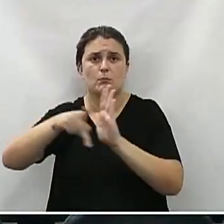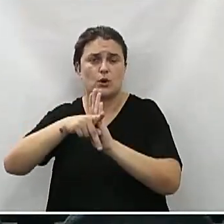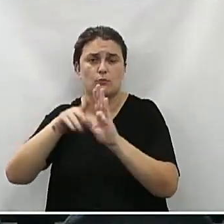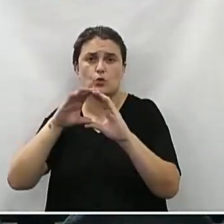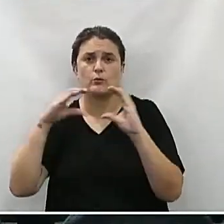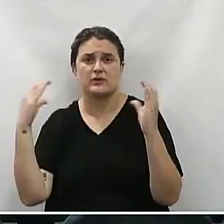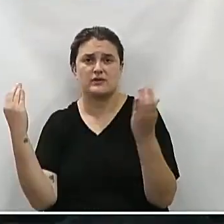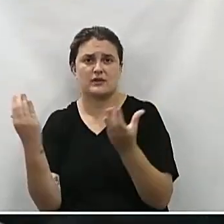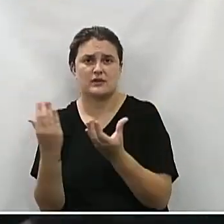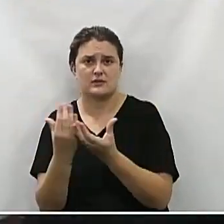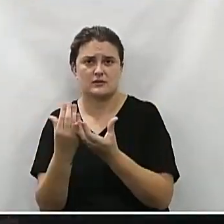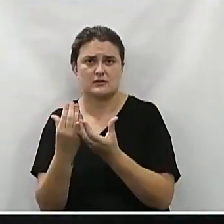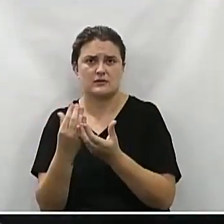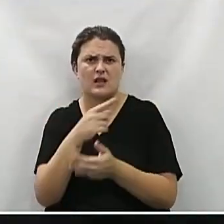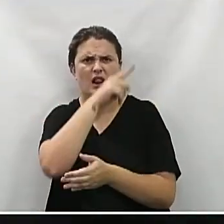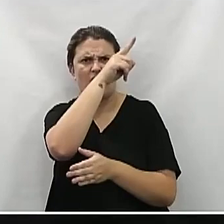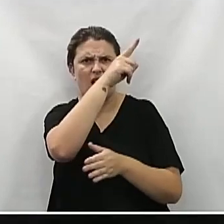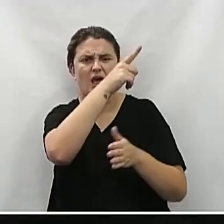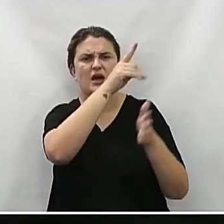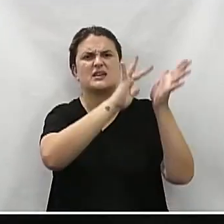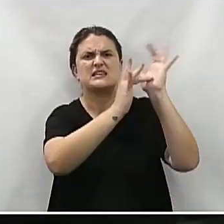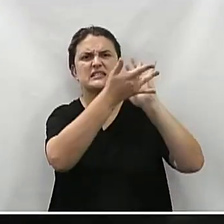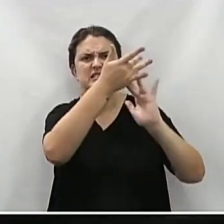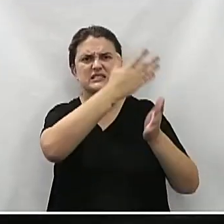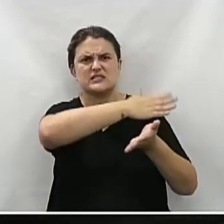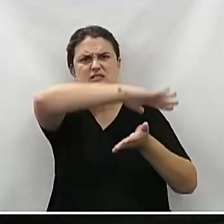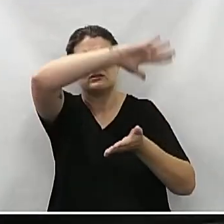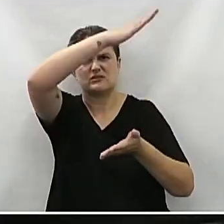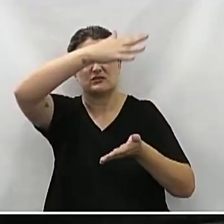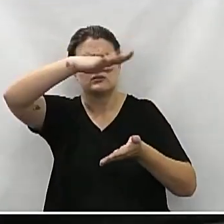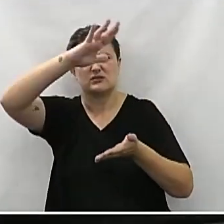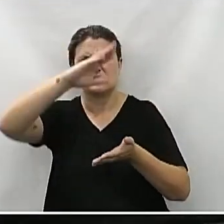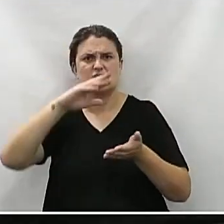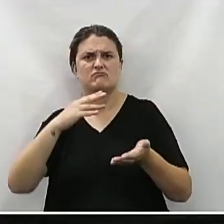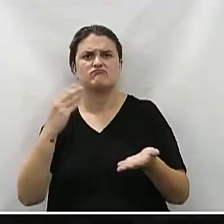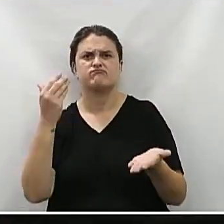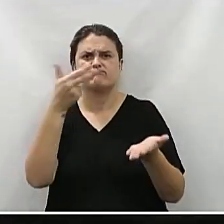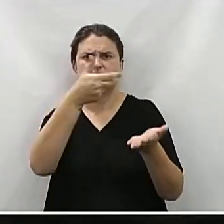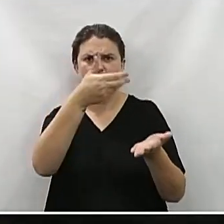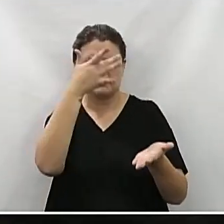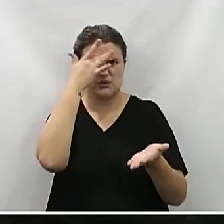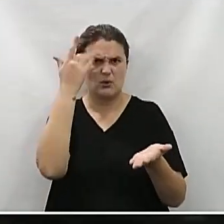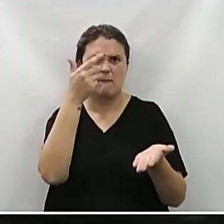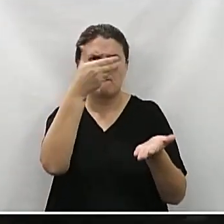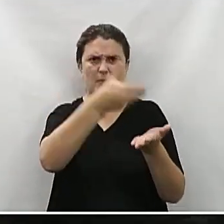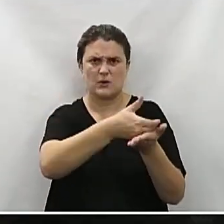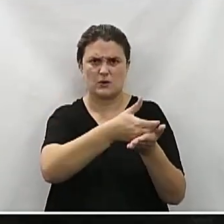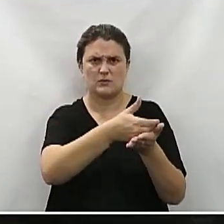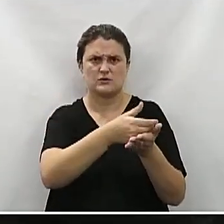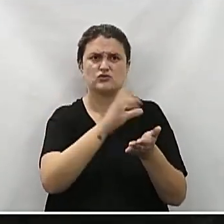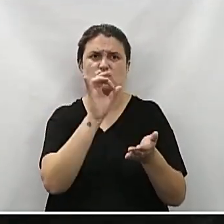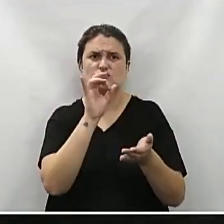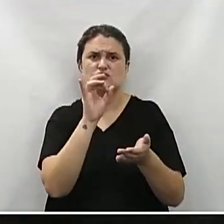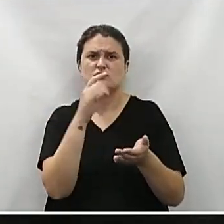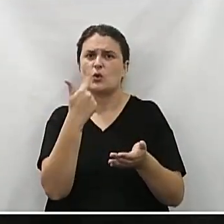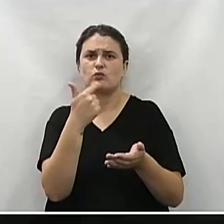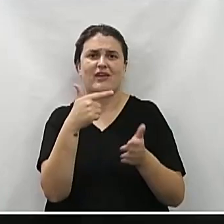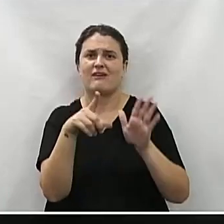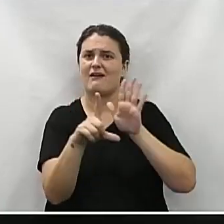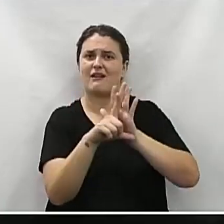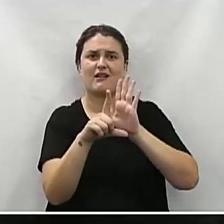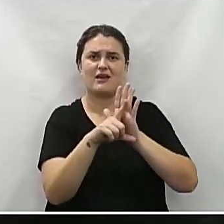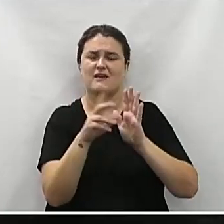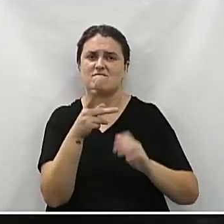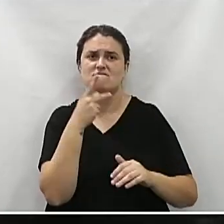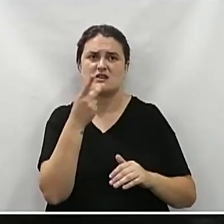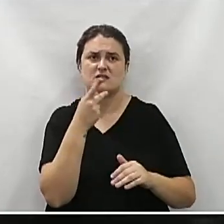pavimentação comunitária. Ali no Morro do Cristo, que foi feito em parceria, não teve alguma coisa nesse sentido? Deve ter sido contribuição de melhoria, porque não existe nenhuma lei